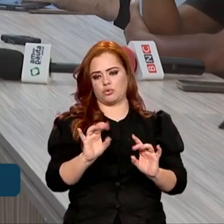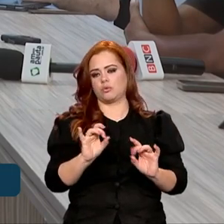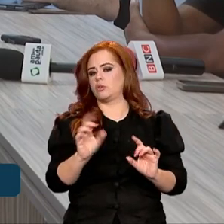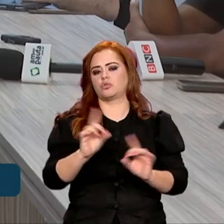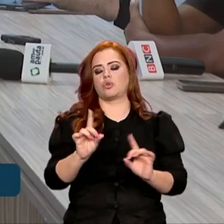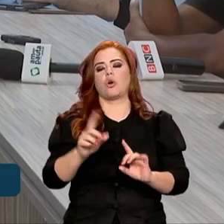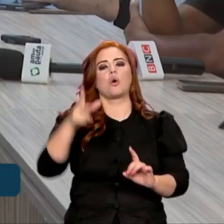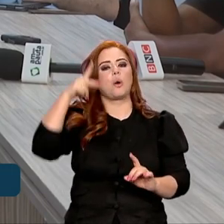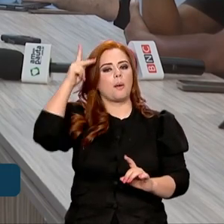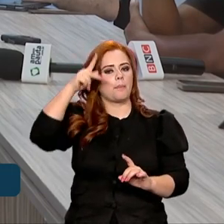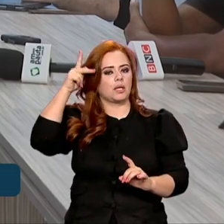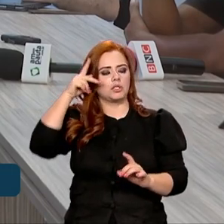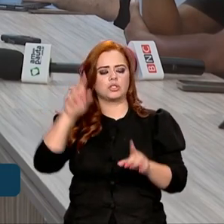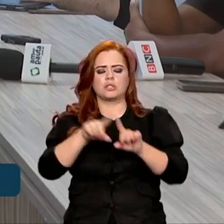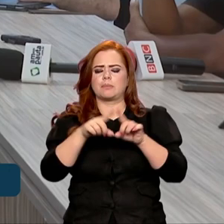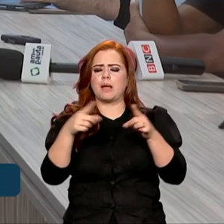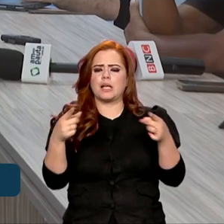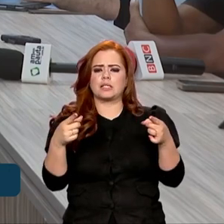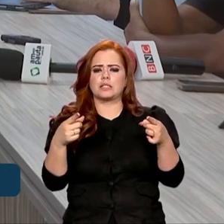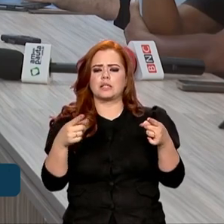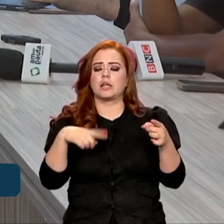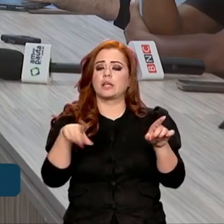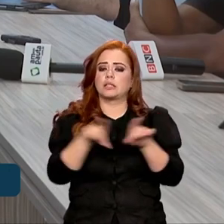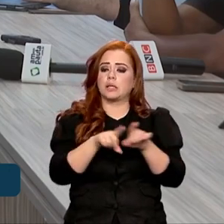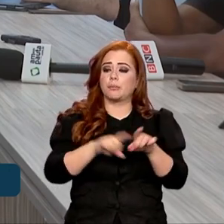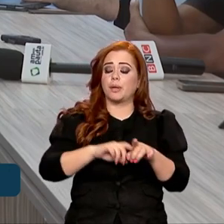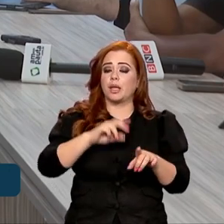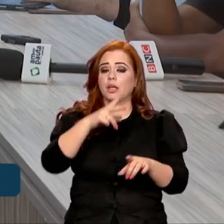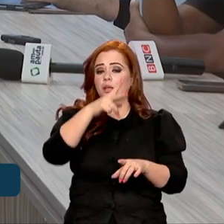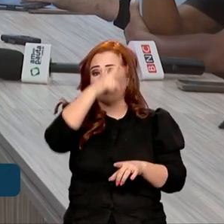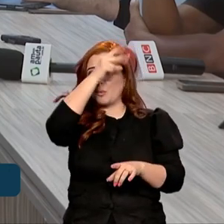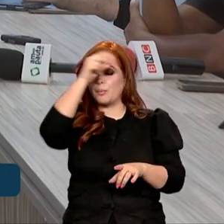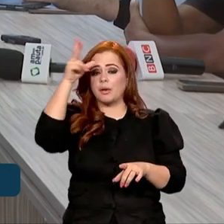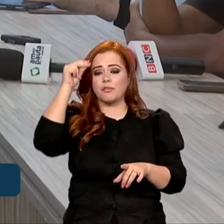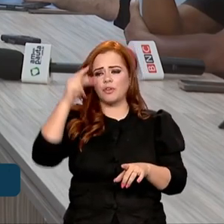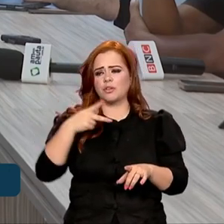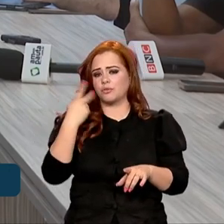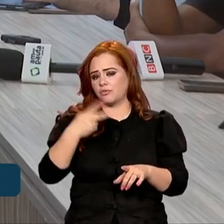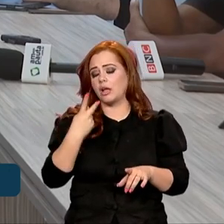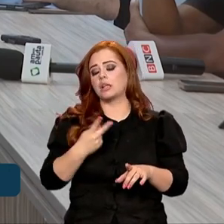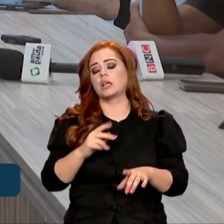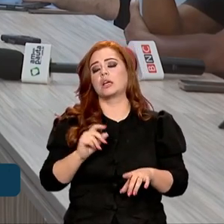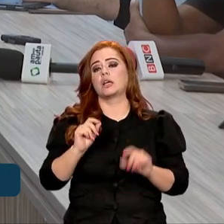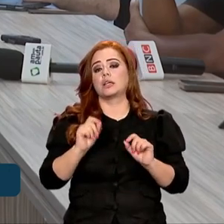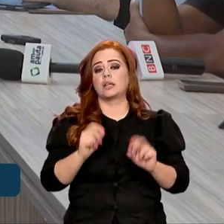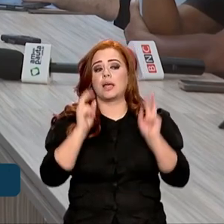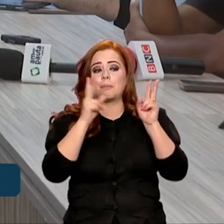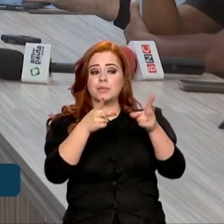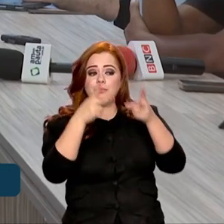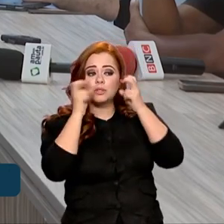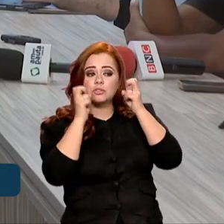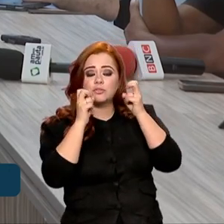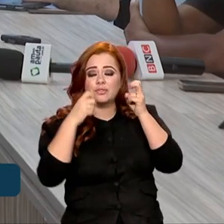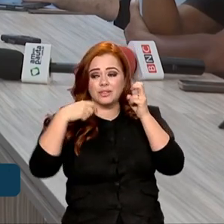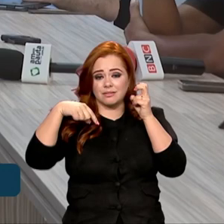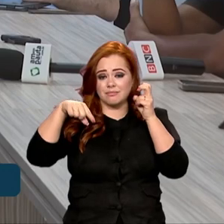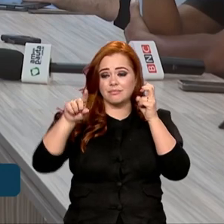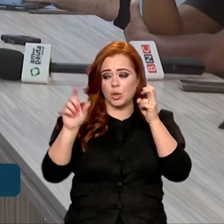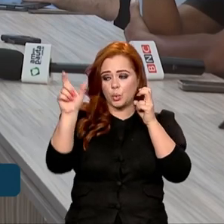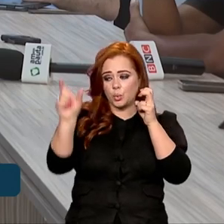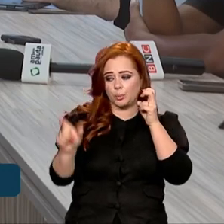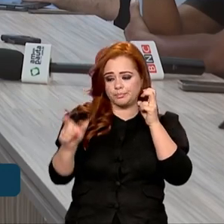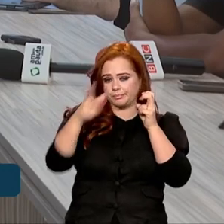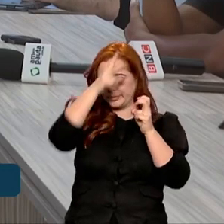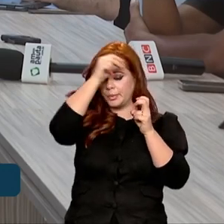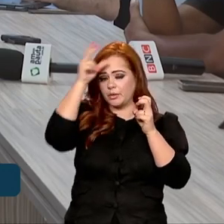distrito da zona rural de Parintins, mas, como o próprio prefeito Bigacia fala, que a expectativa dele é apresentar